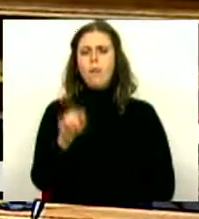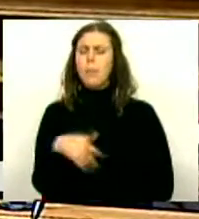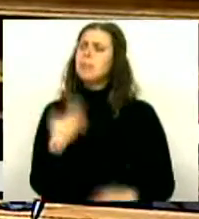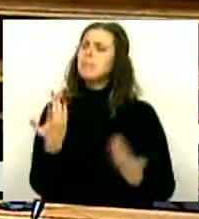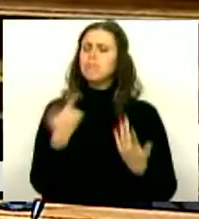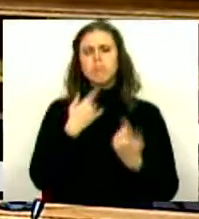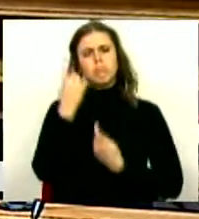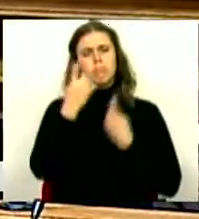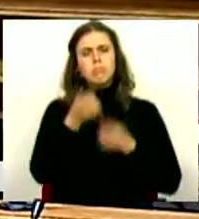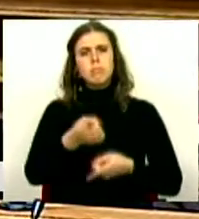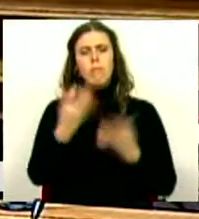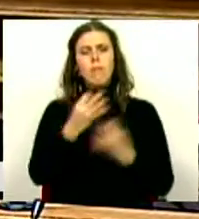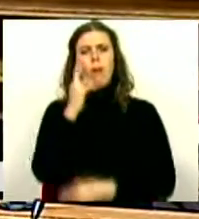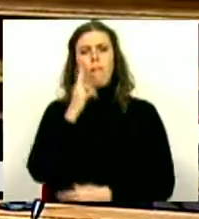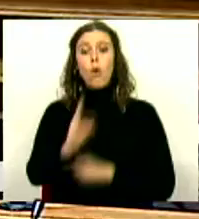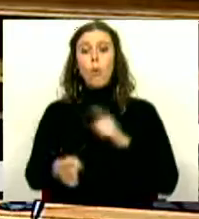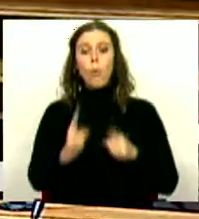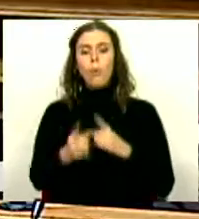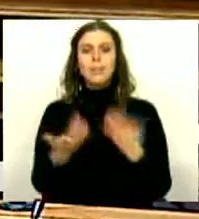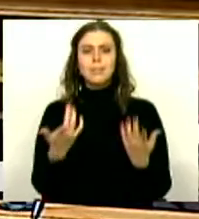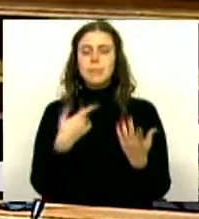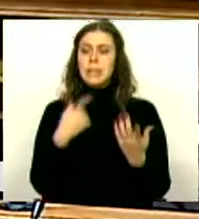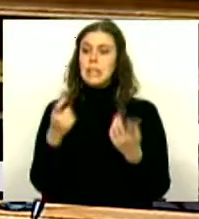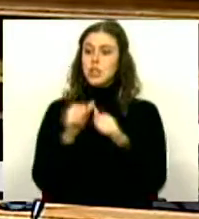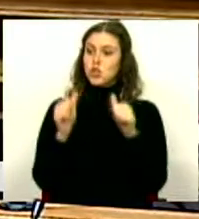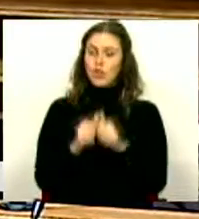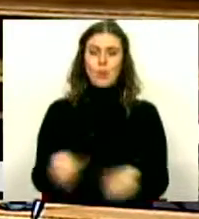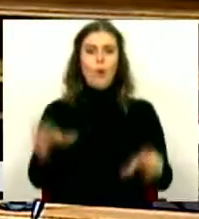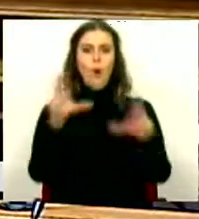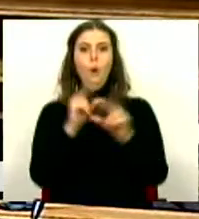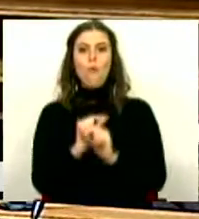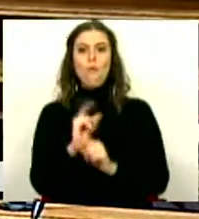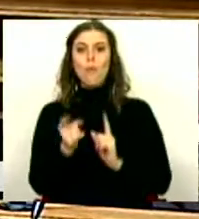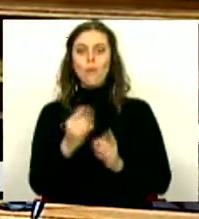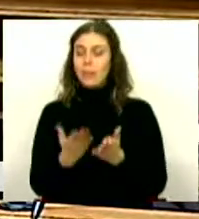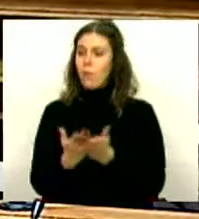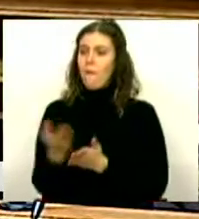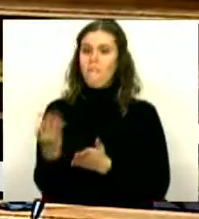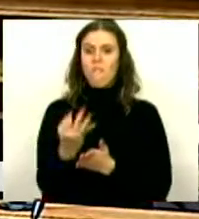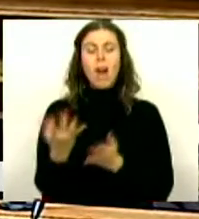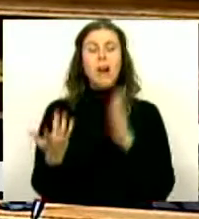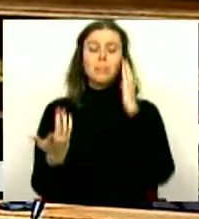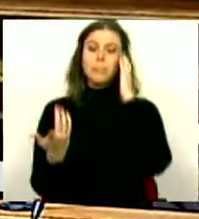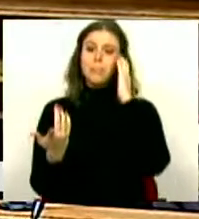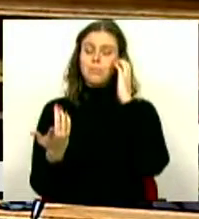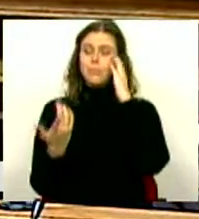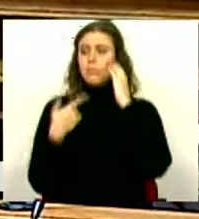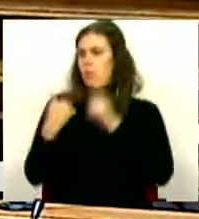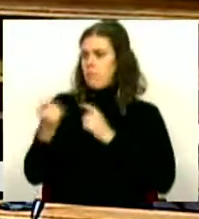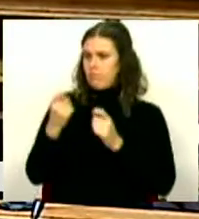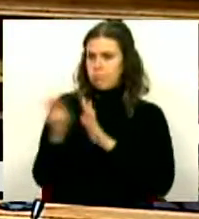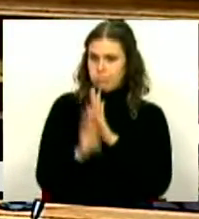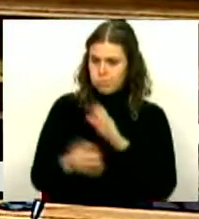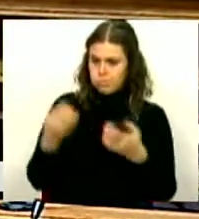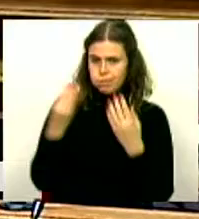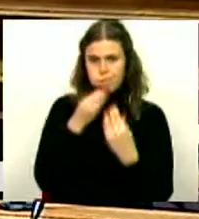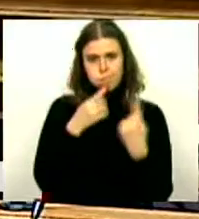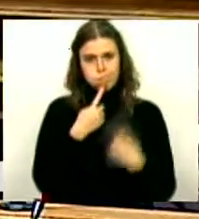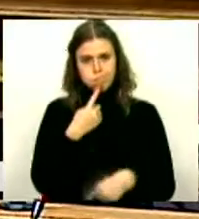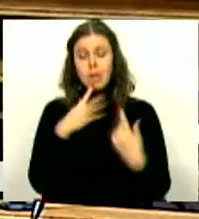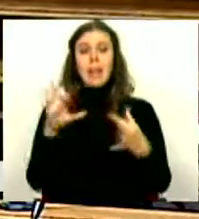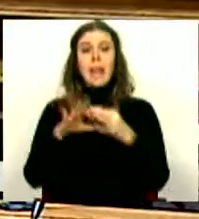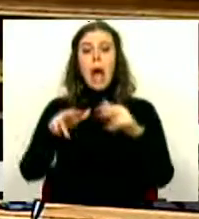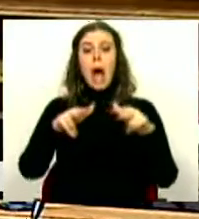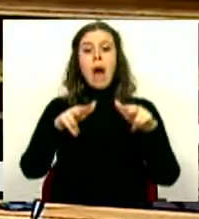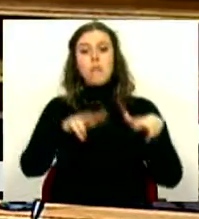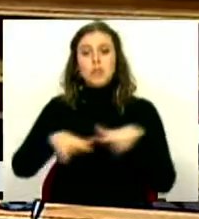em conta que estamos perante um novo ecossistema, que continua a ser muito hiperregulado em relação ao audiovisual,